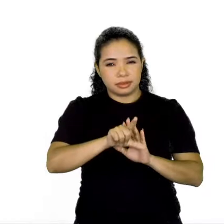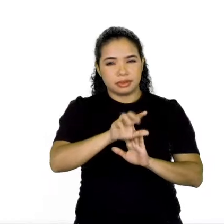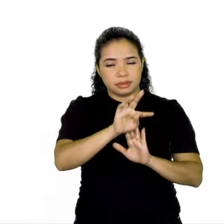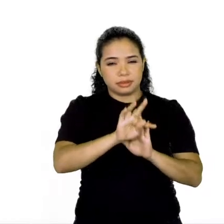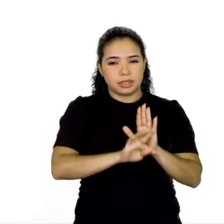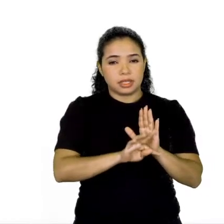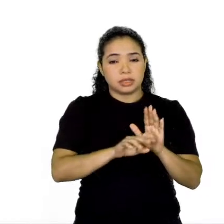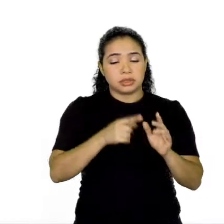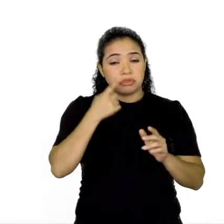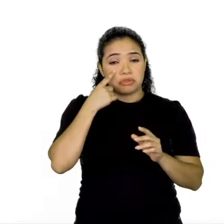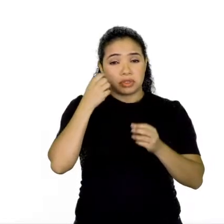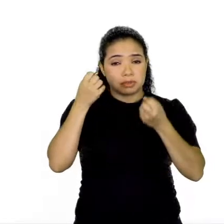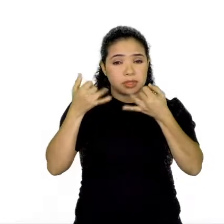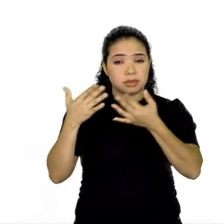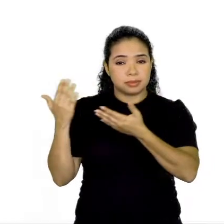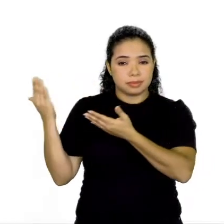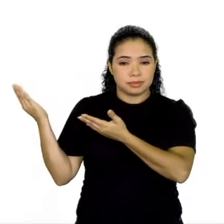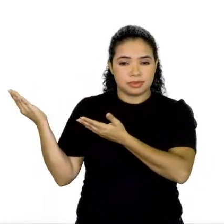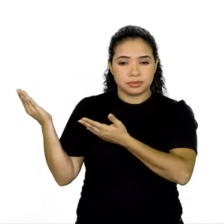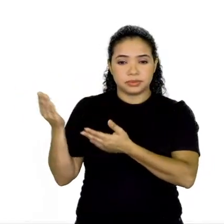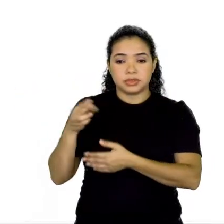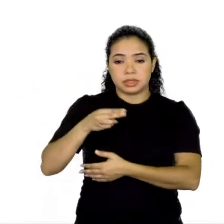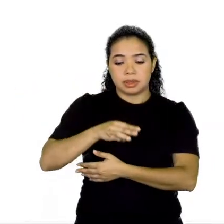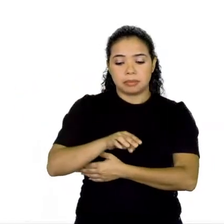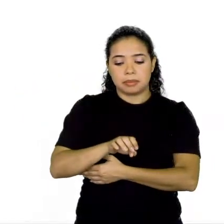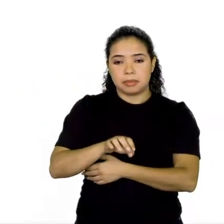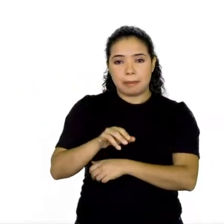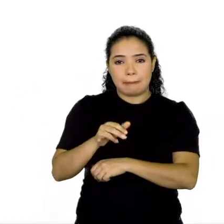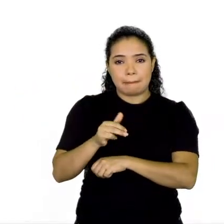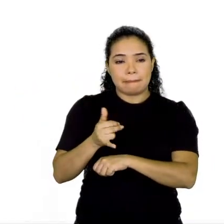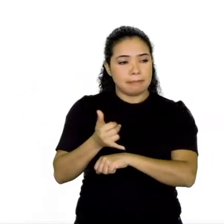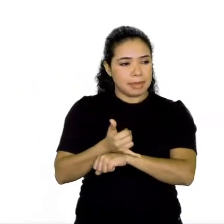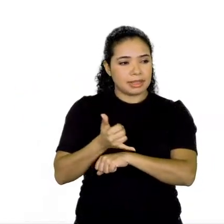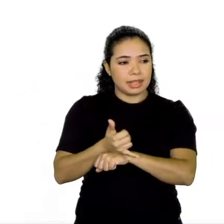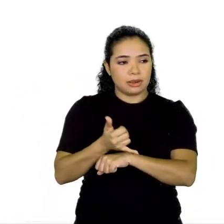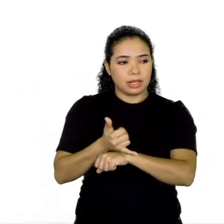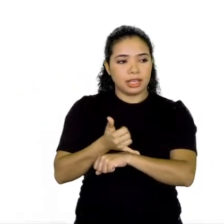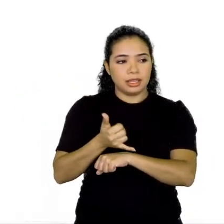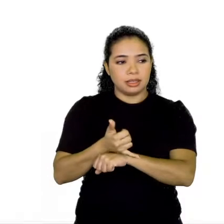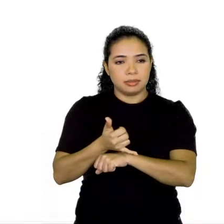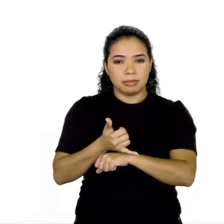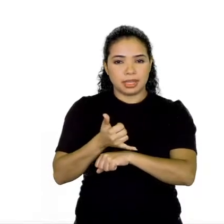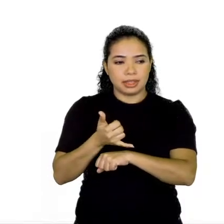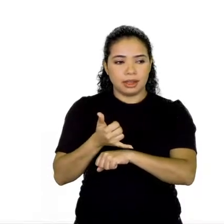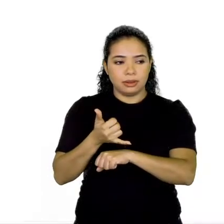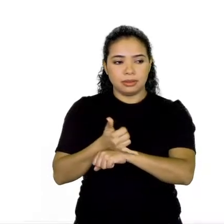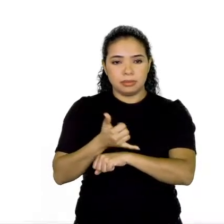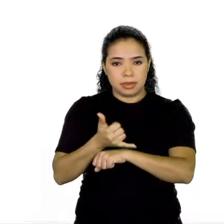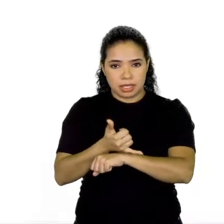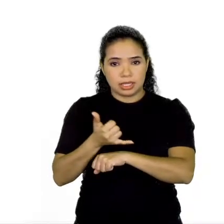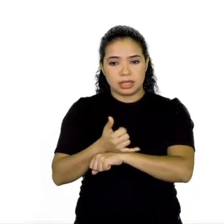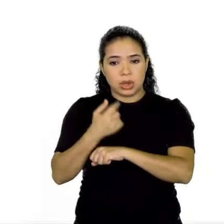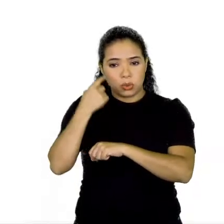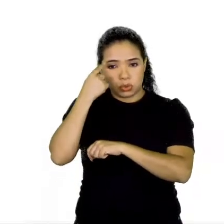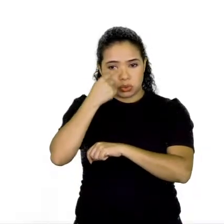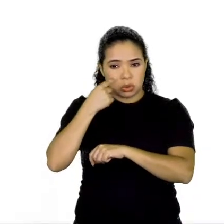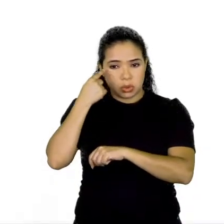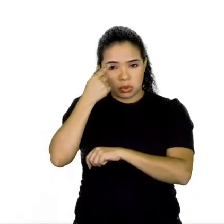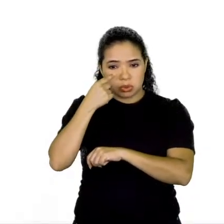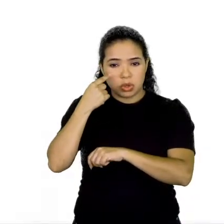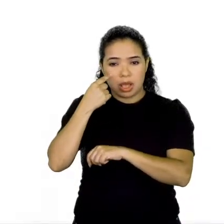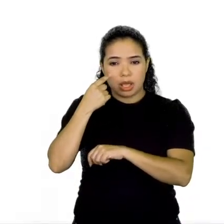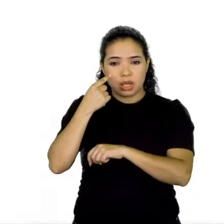que diz o seguinte, O metal de seus olhos não deixou de ser o mesmo metal, duro,